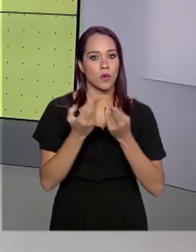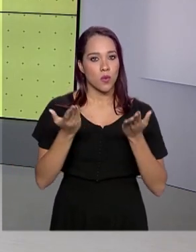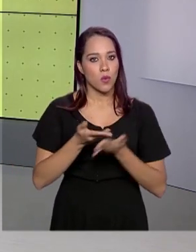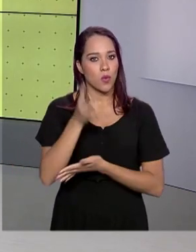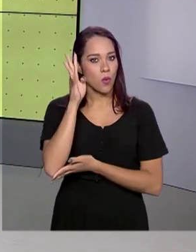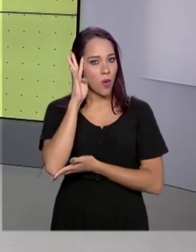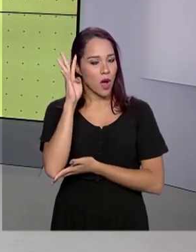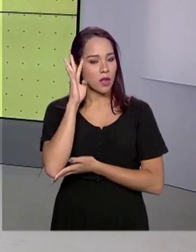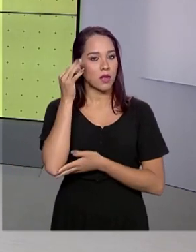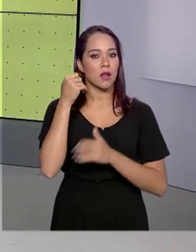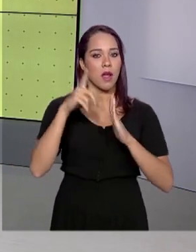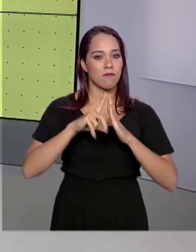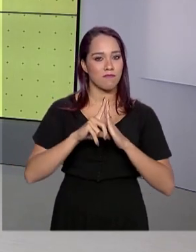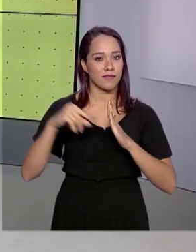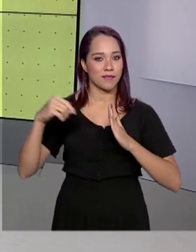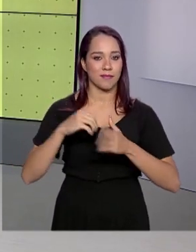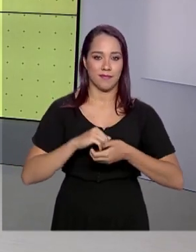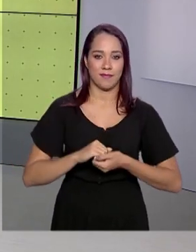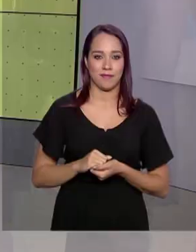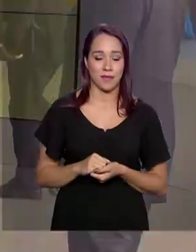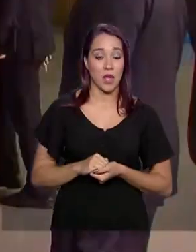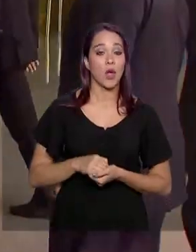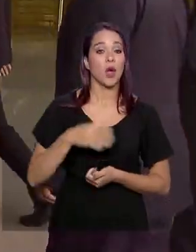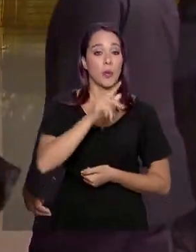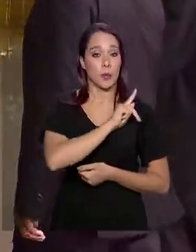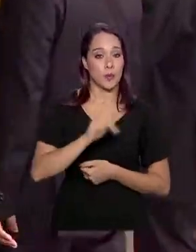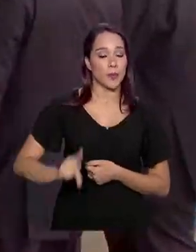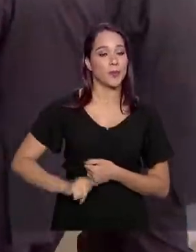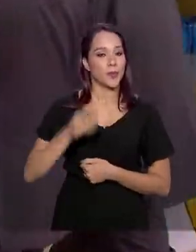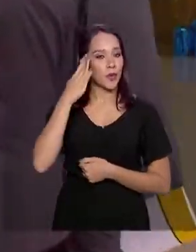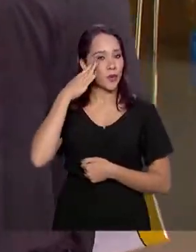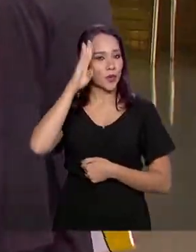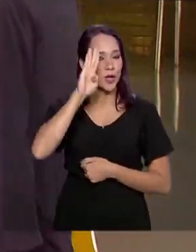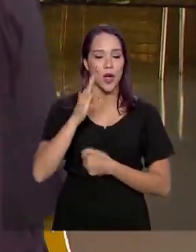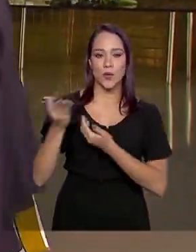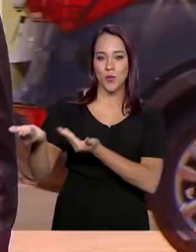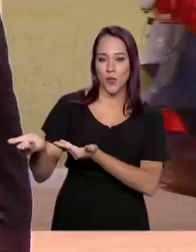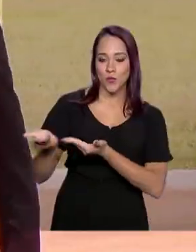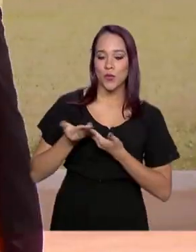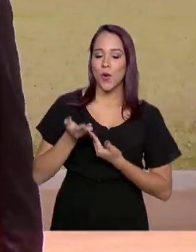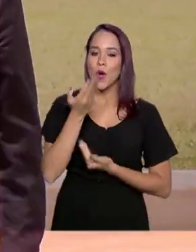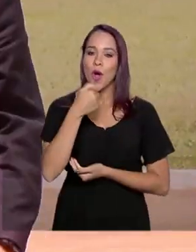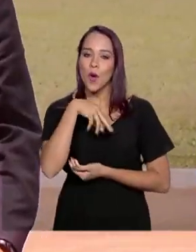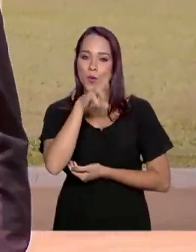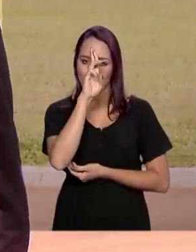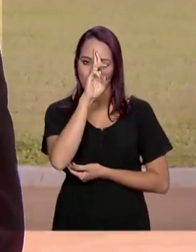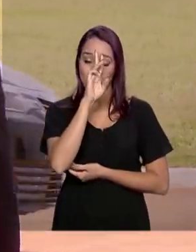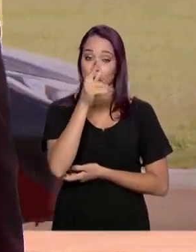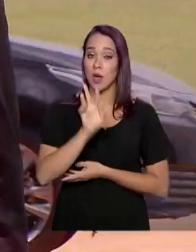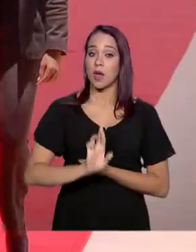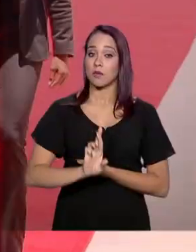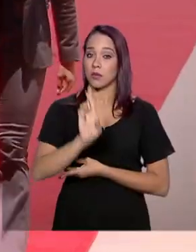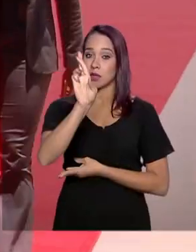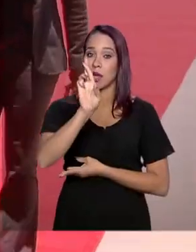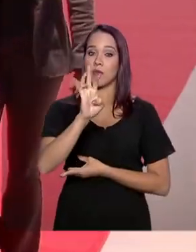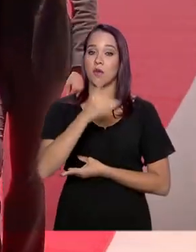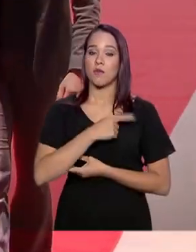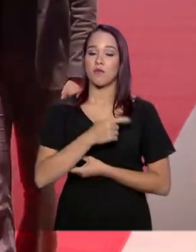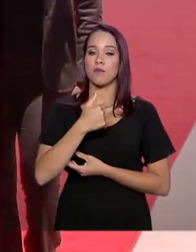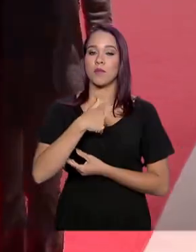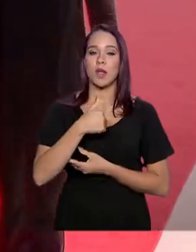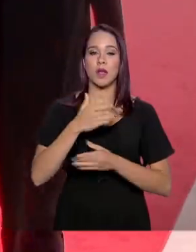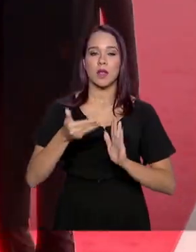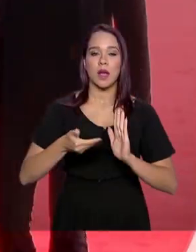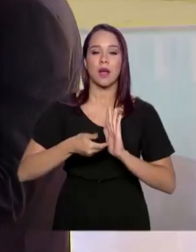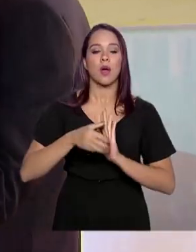quarta-feira no Palácio da Alvorada. O presidente Jair Bolsonaro convidou para um almoço os responsáveis pelo comando da